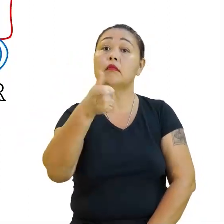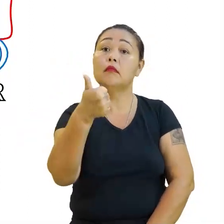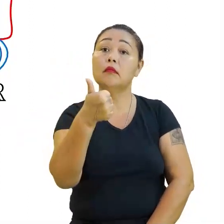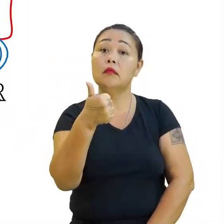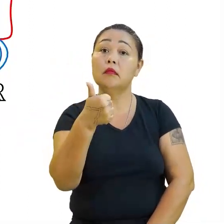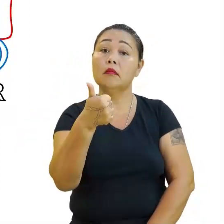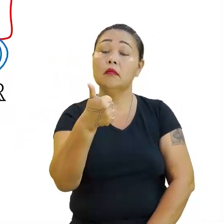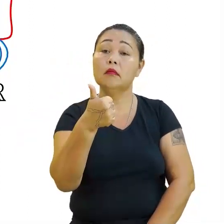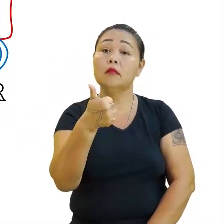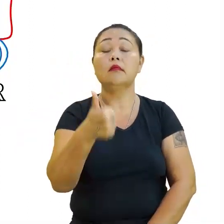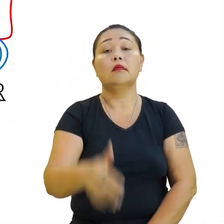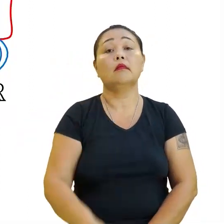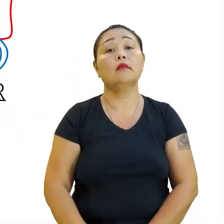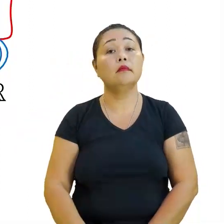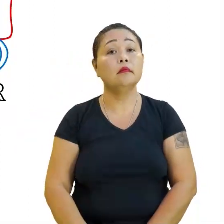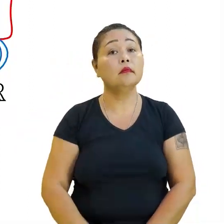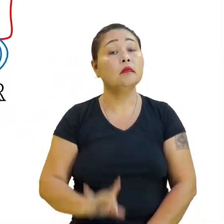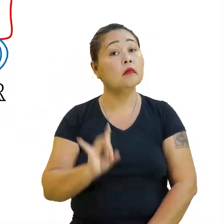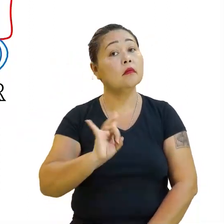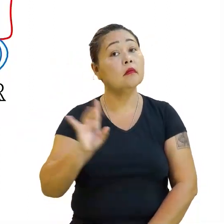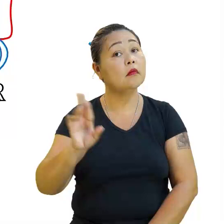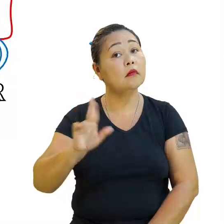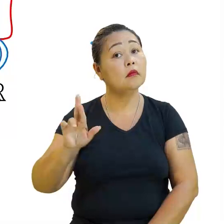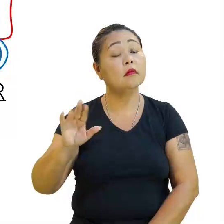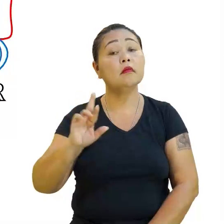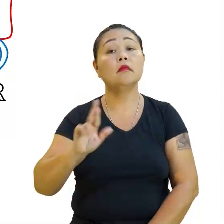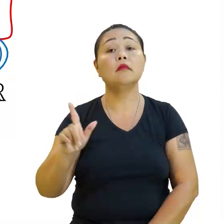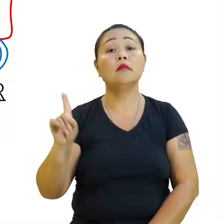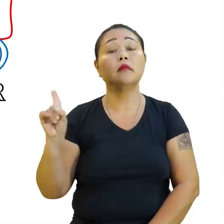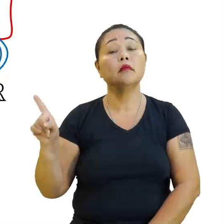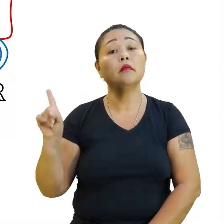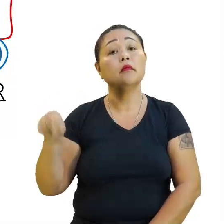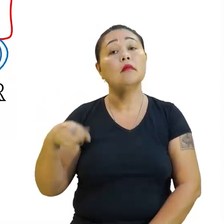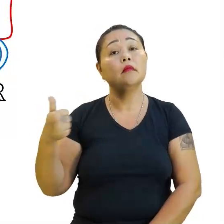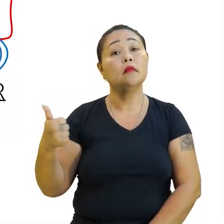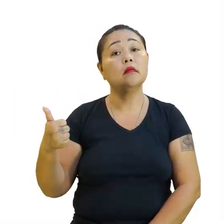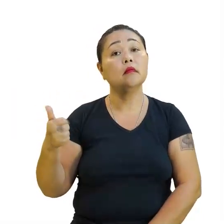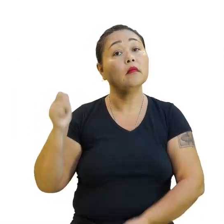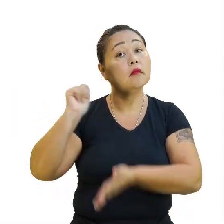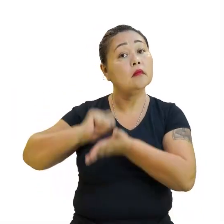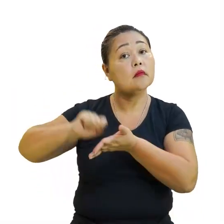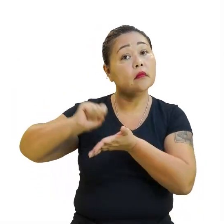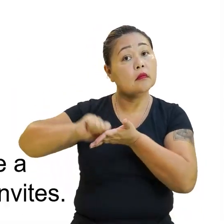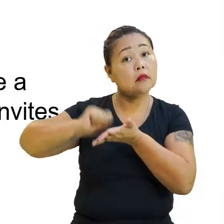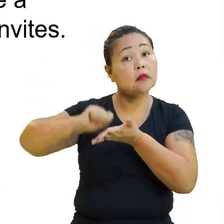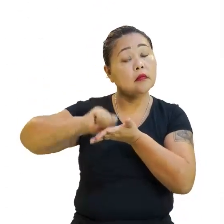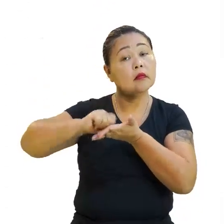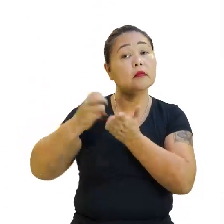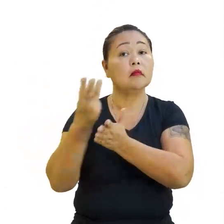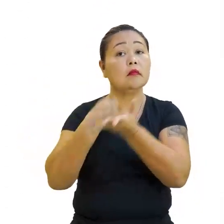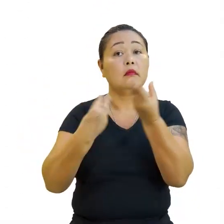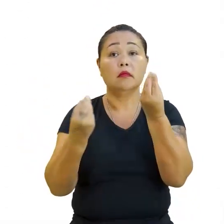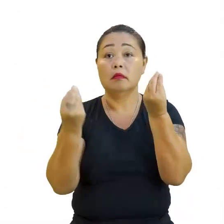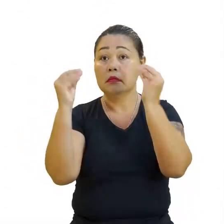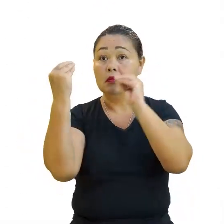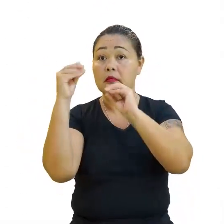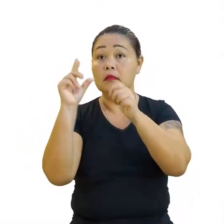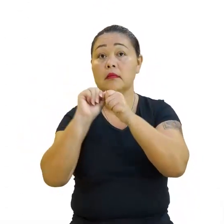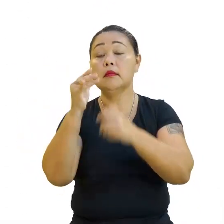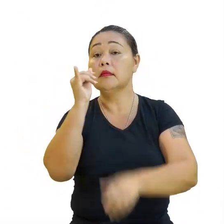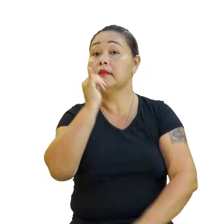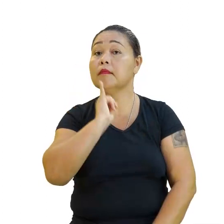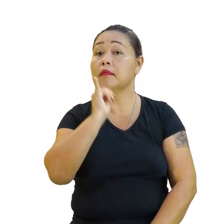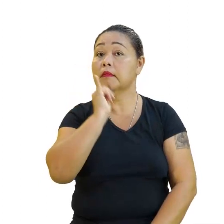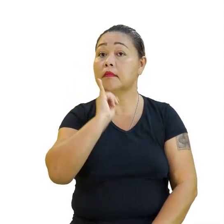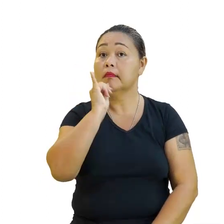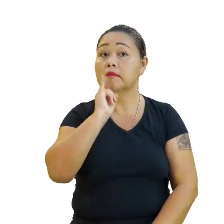Especificamente 1, tá? Não é diferente disso. Tá? Vamos anotando os mapas mentais aí. Vamos lá. Vamos ao exemplo. E